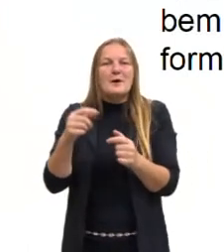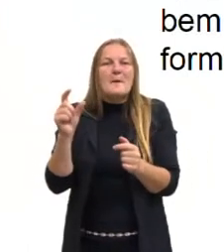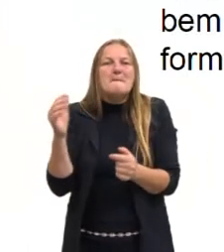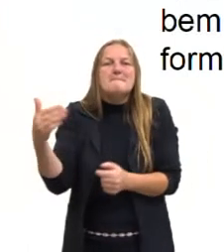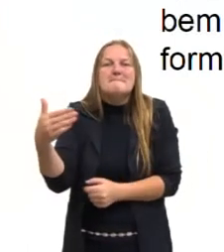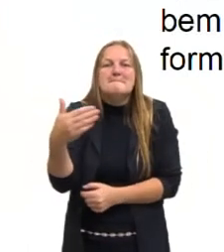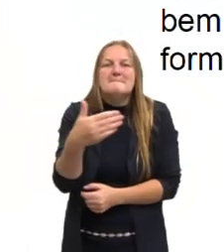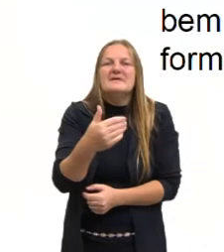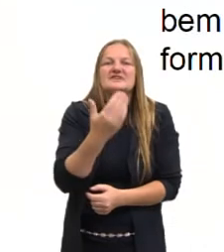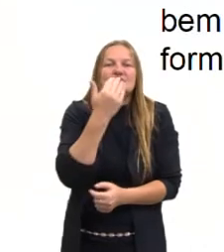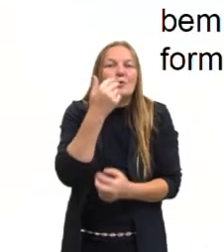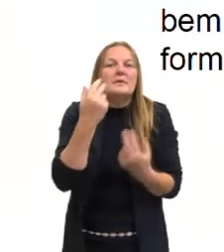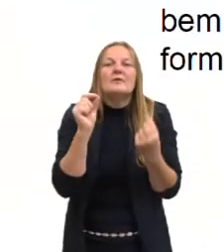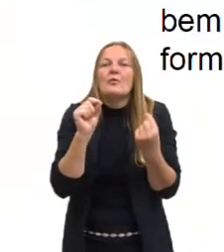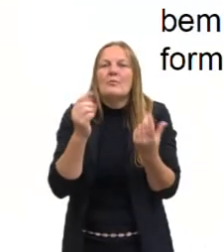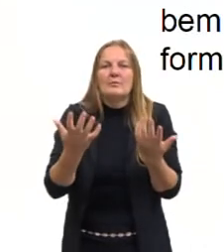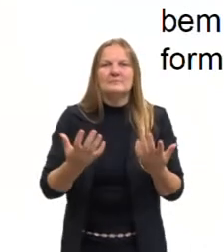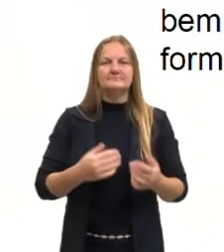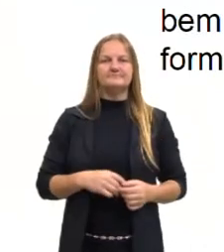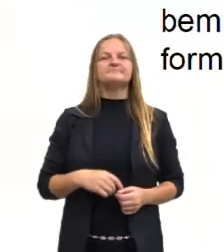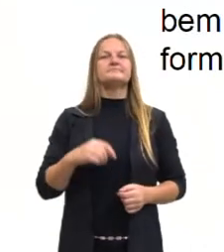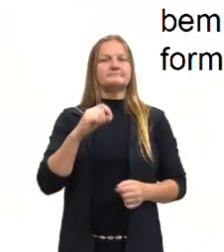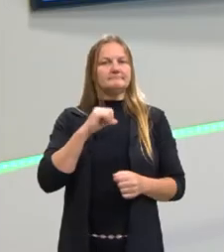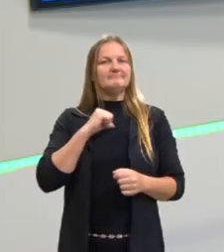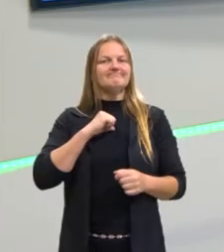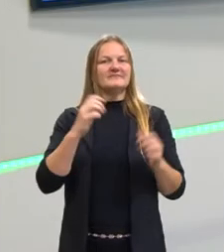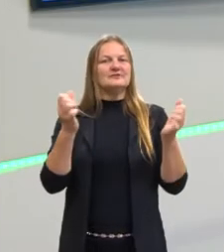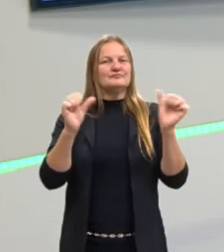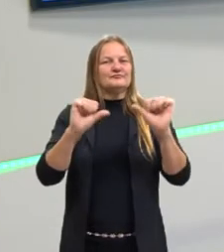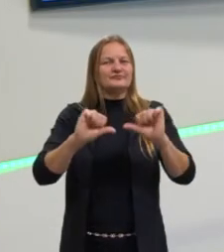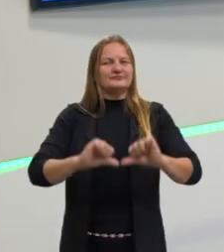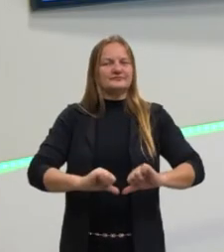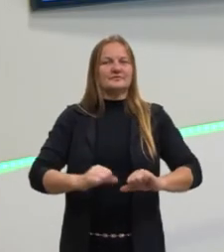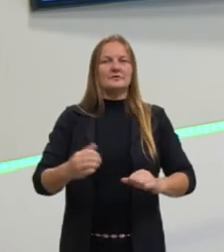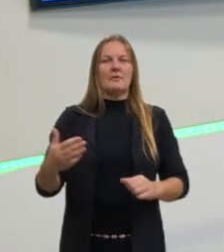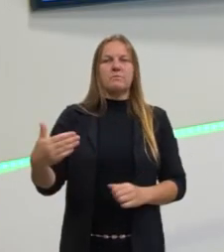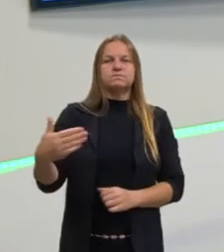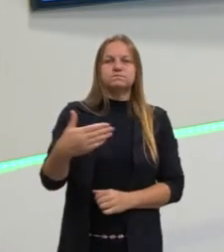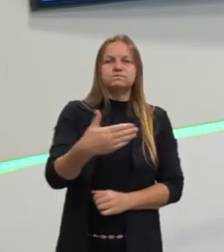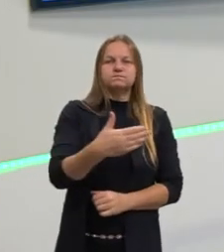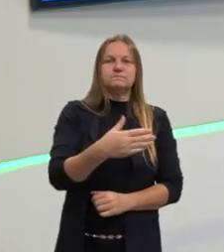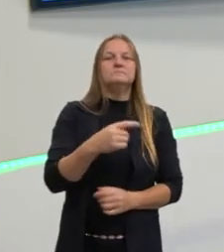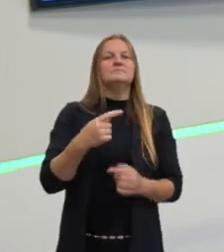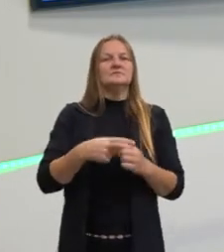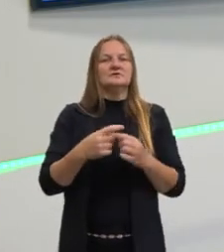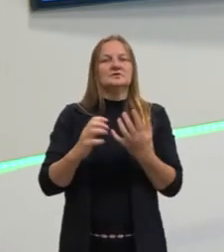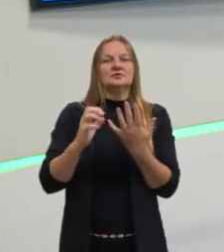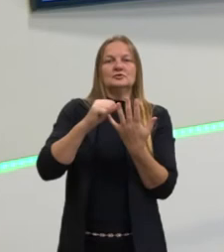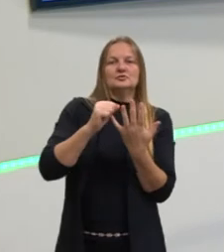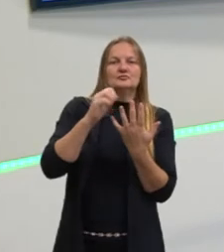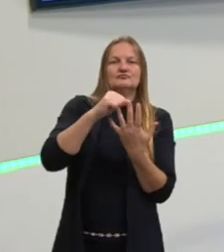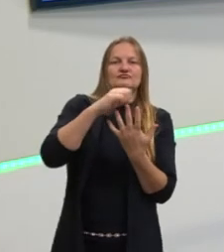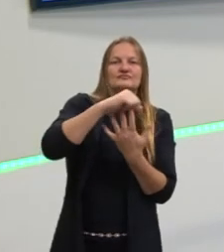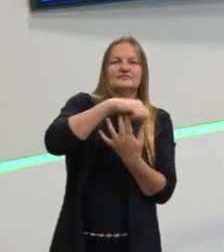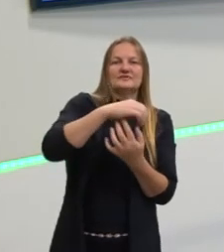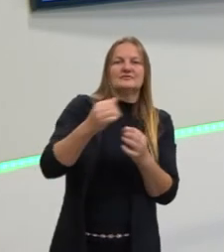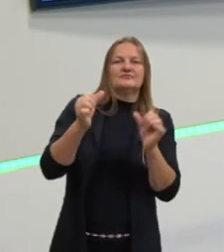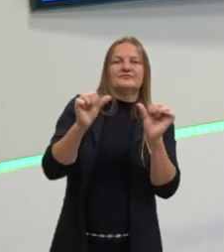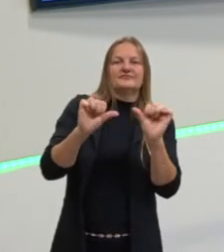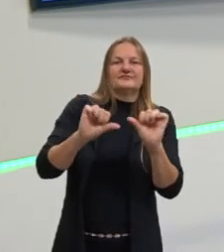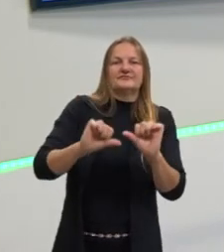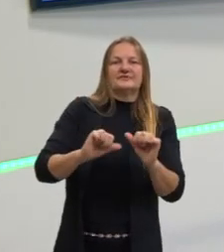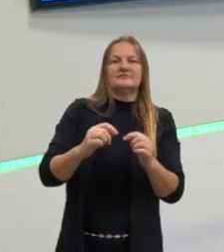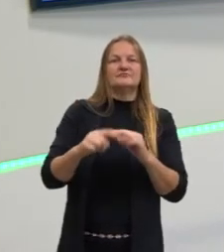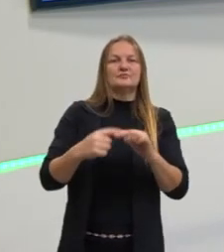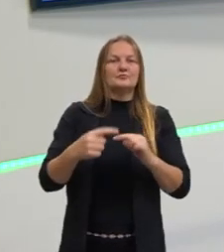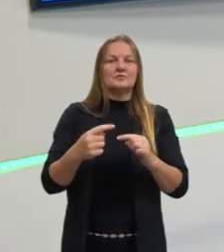não vão ter com o que se alimentar, os grandes peixes também não, e aí vai um efeito em cadeia, certo? Vai